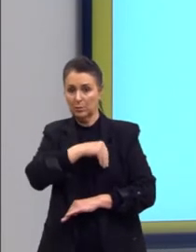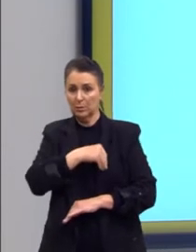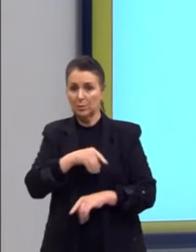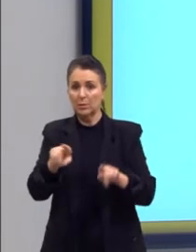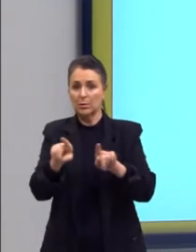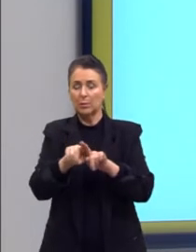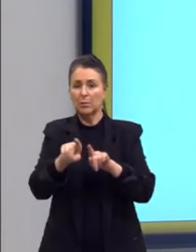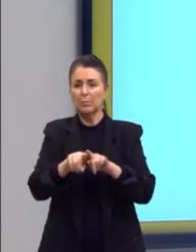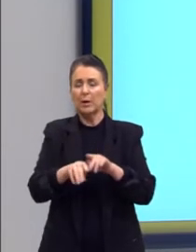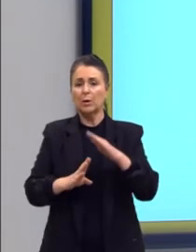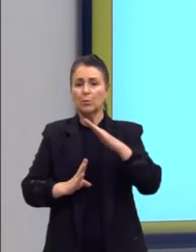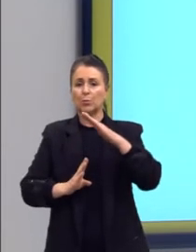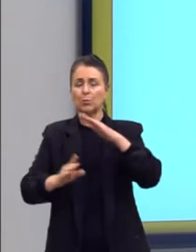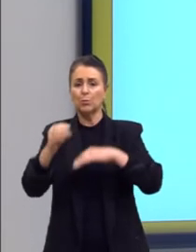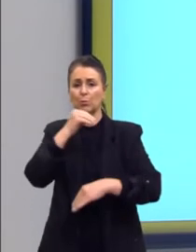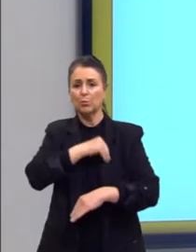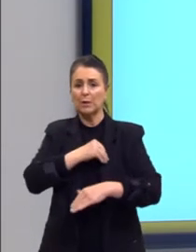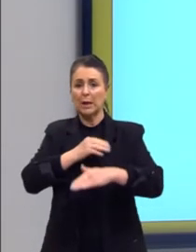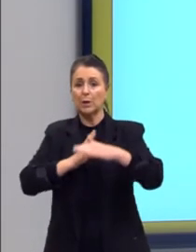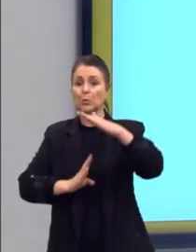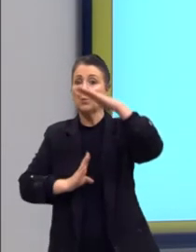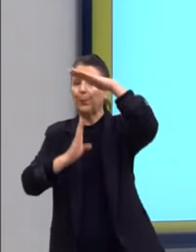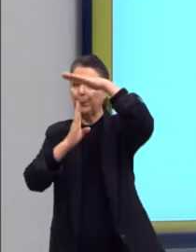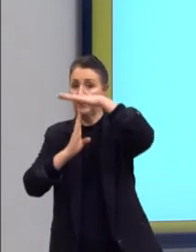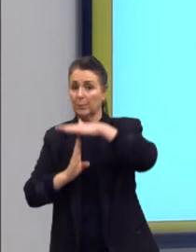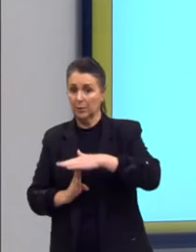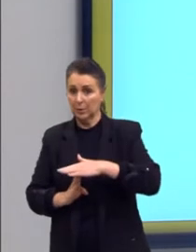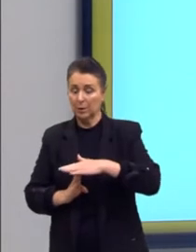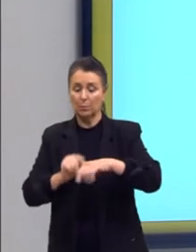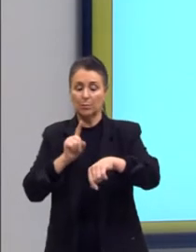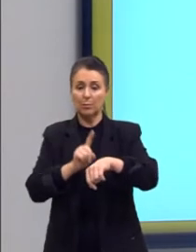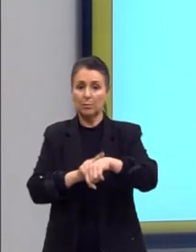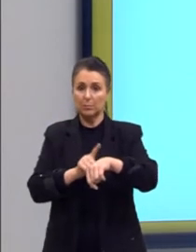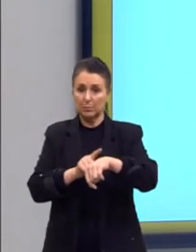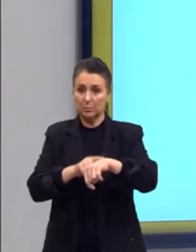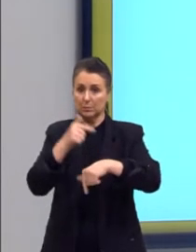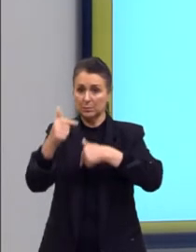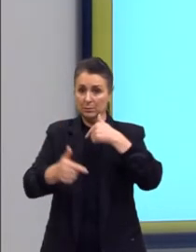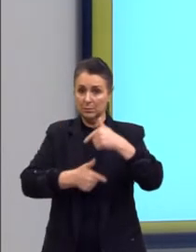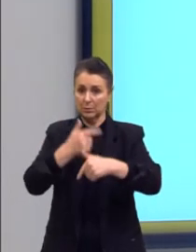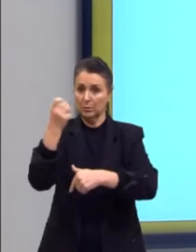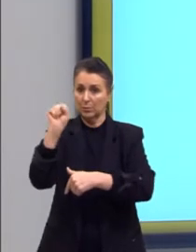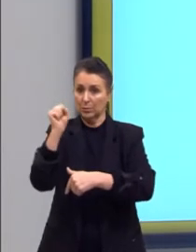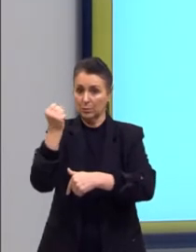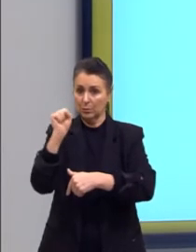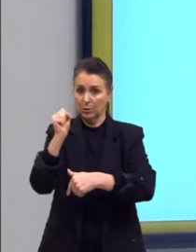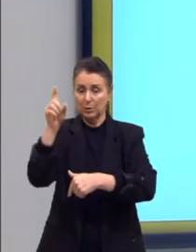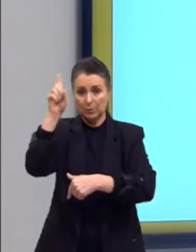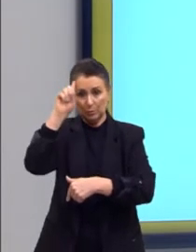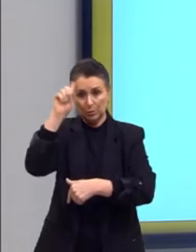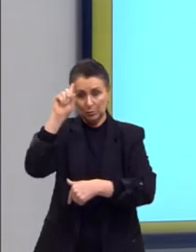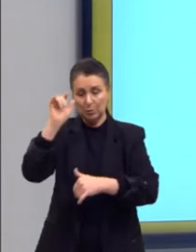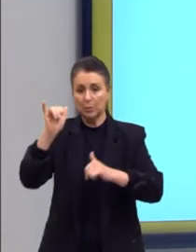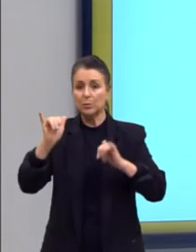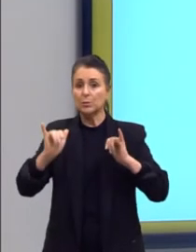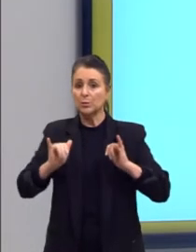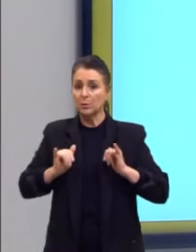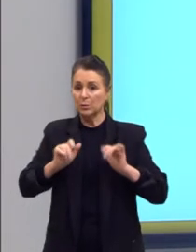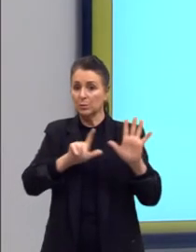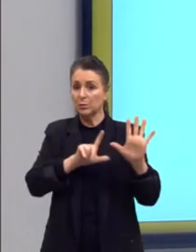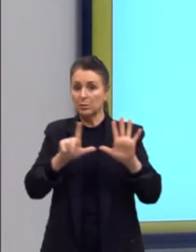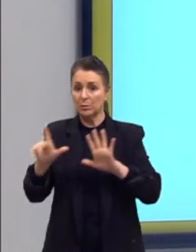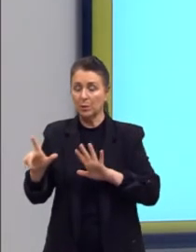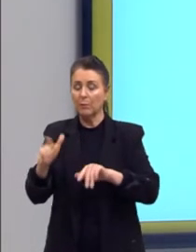salário mínimo definido por cada região, uma jornada de trabalho de oito horas, descanso semanal, férias anuais